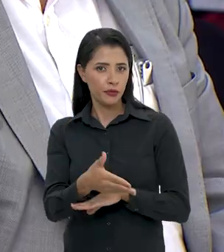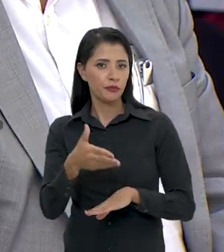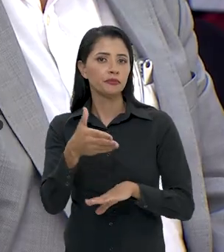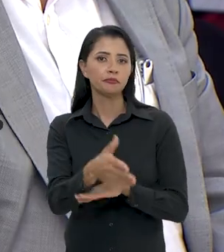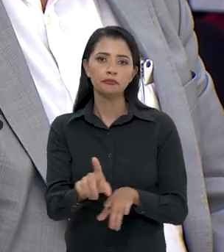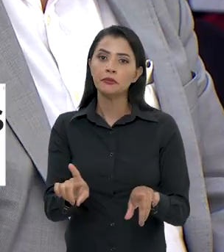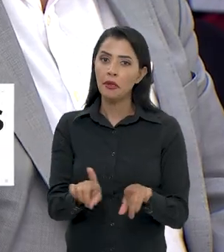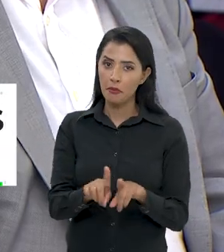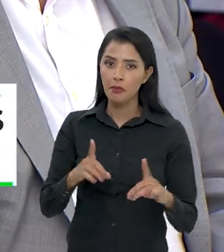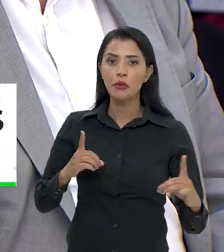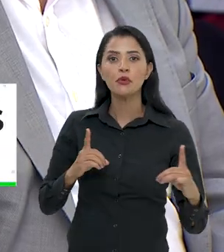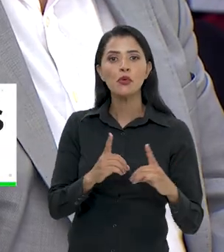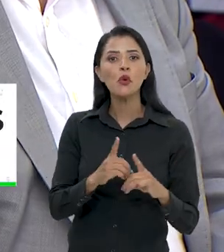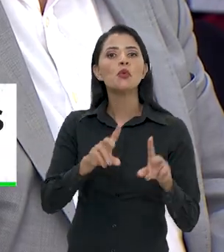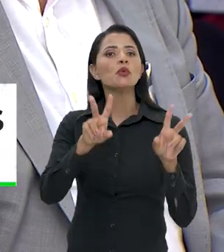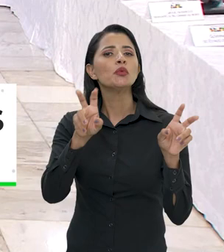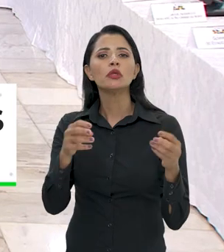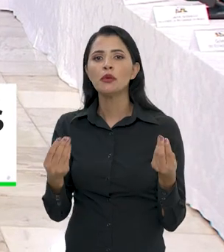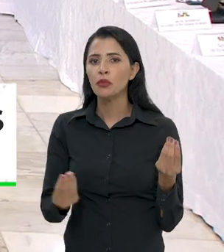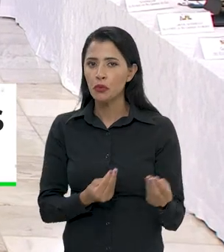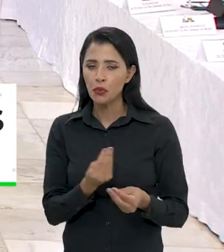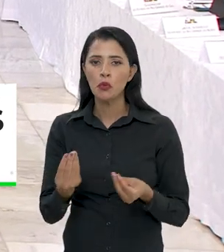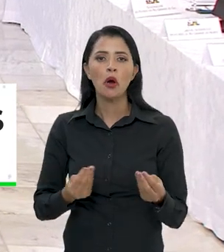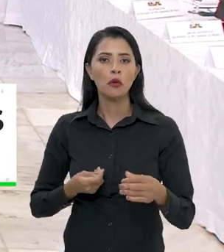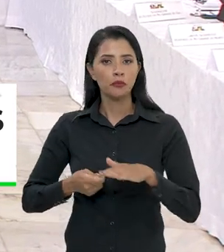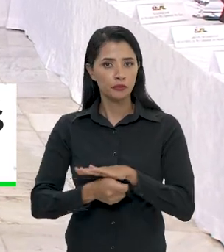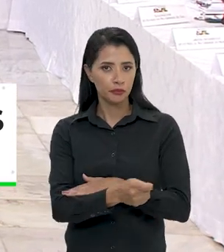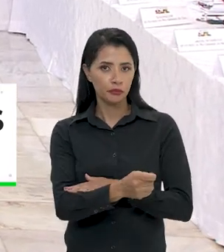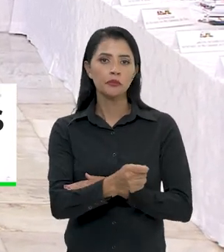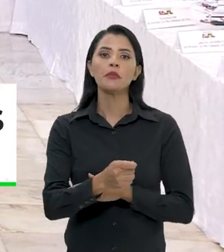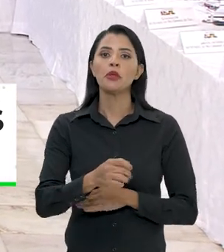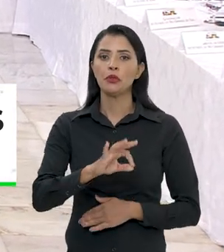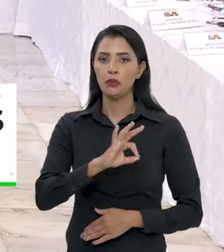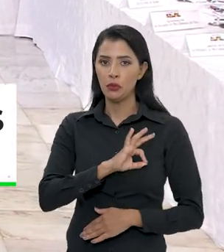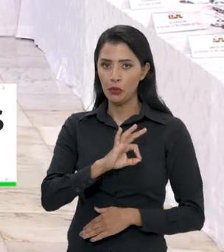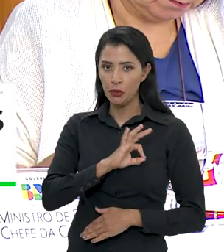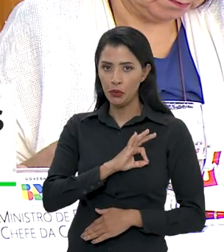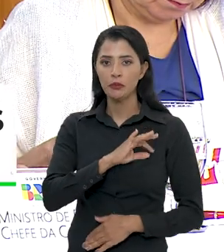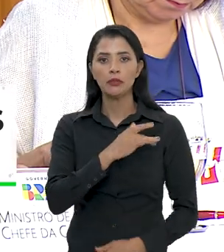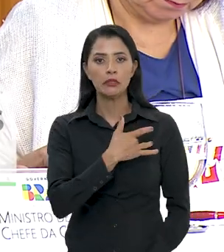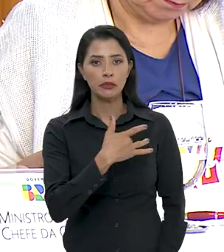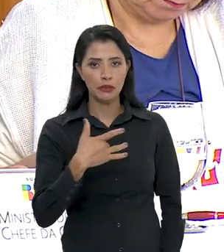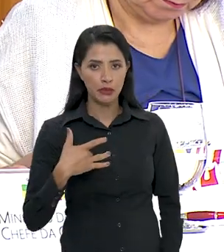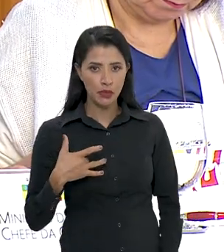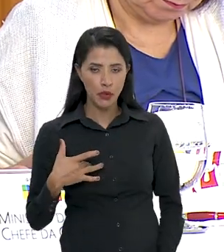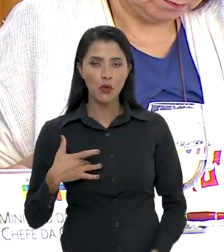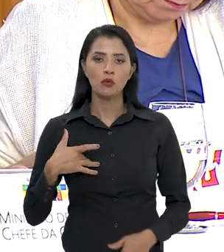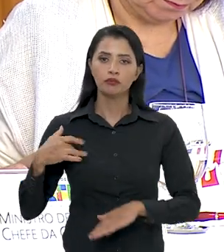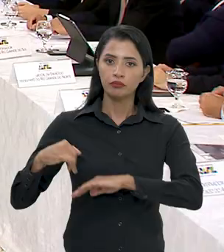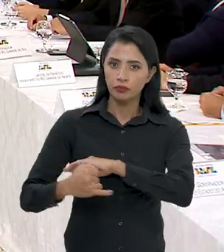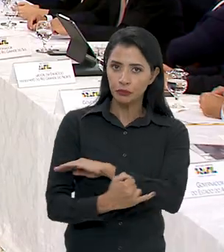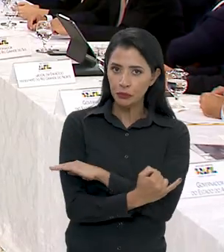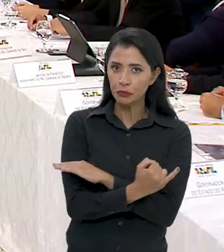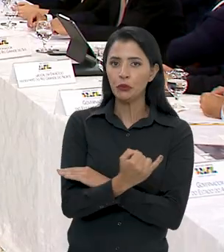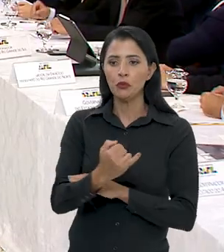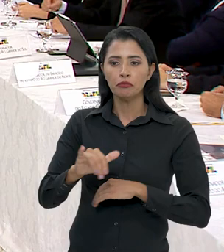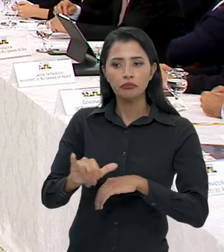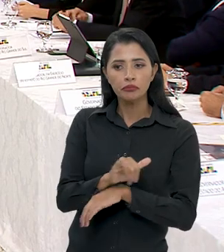e prefeitos também participaram do encontro que tratou de questões como investimento em policiamento, saúde,